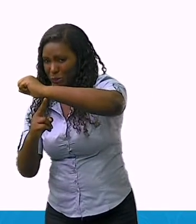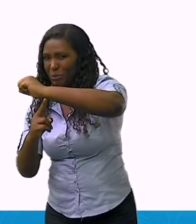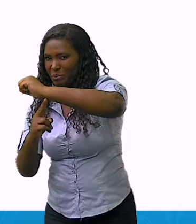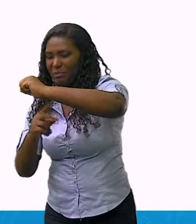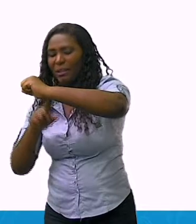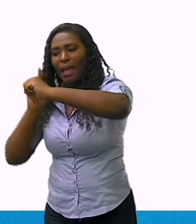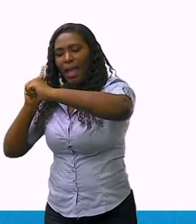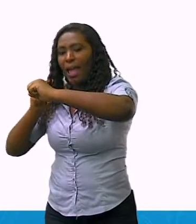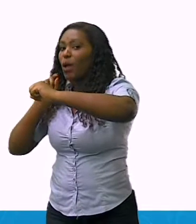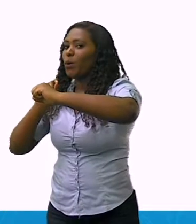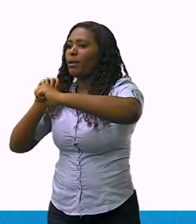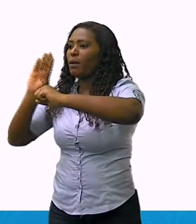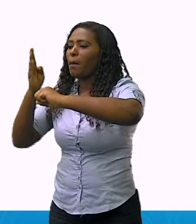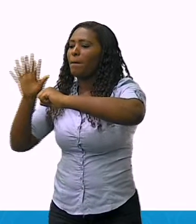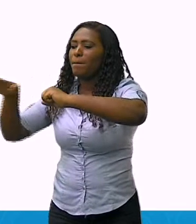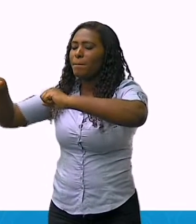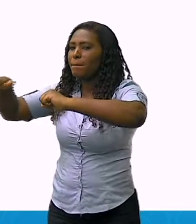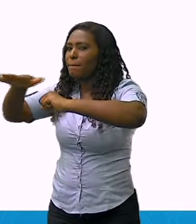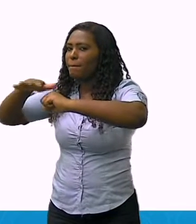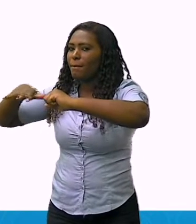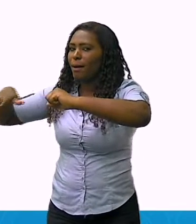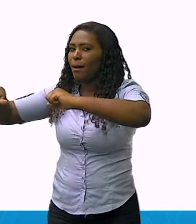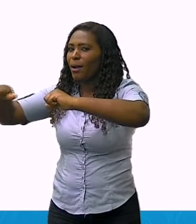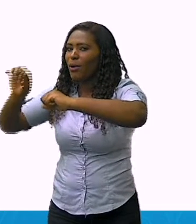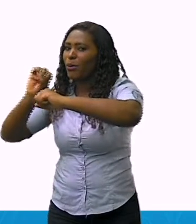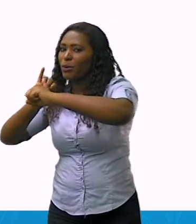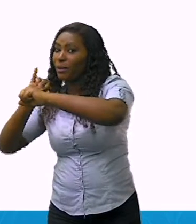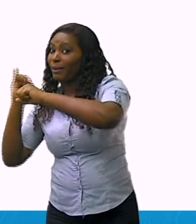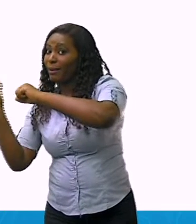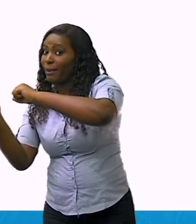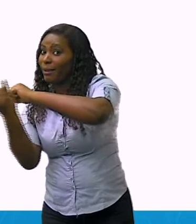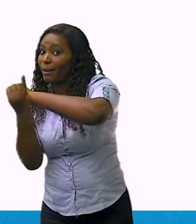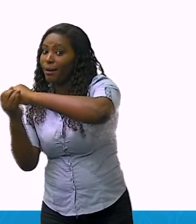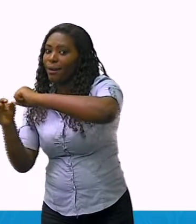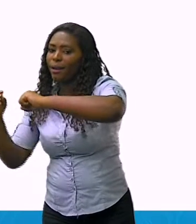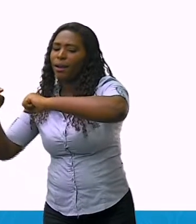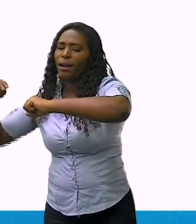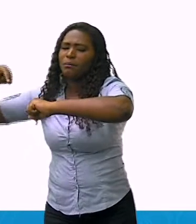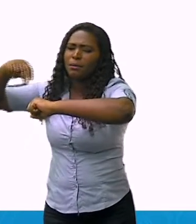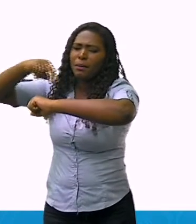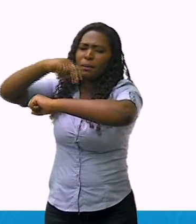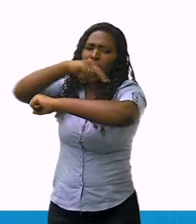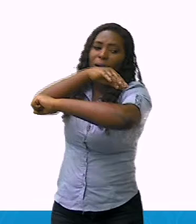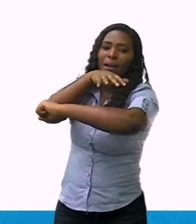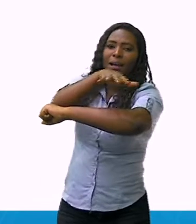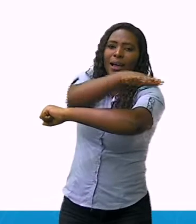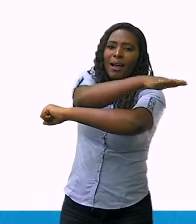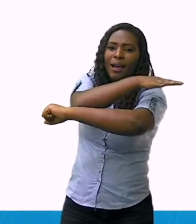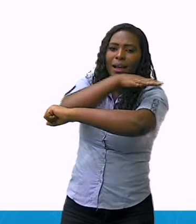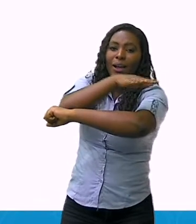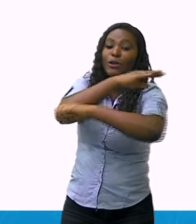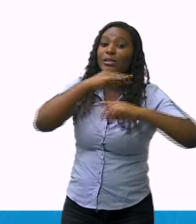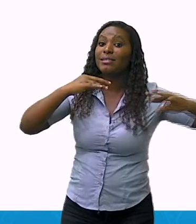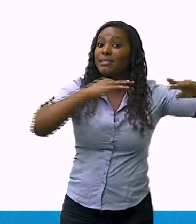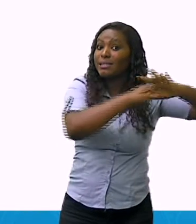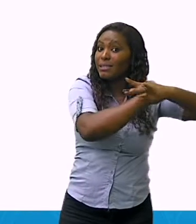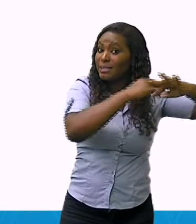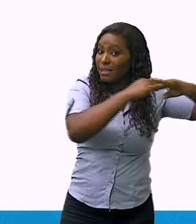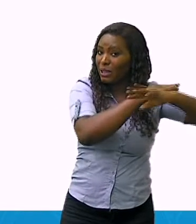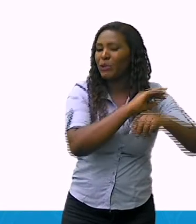conecta a uma parte da cidade à outra, uma margem do rio à outra.